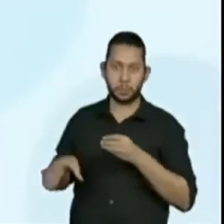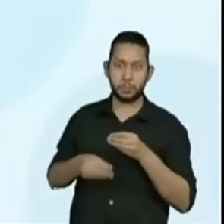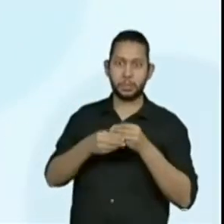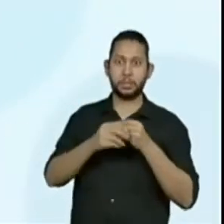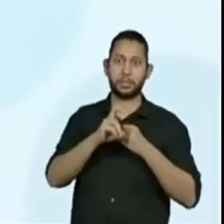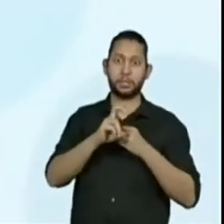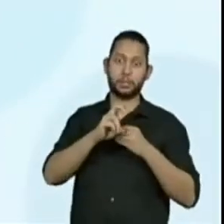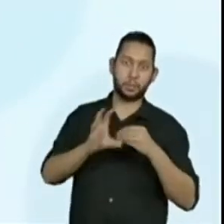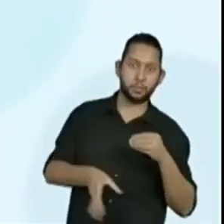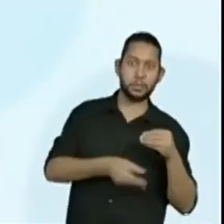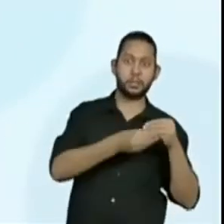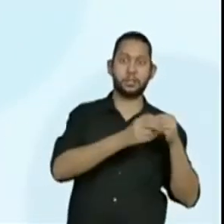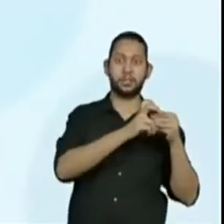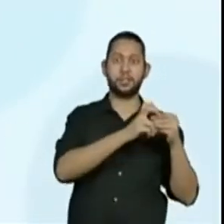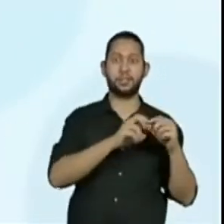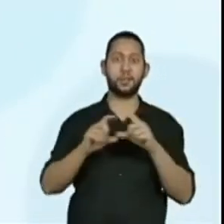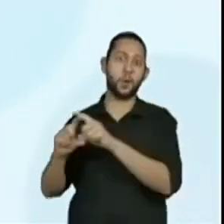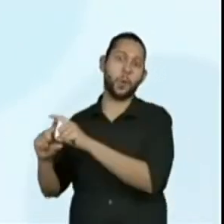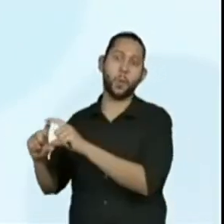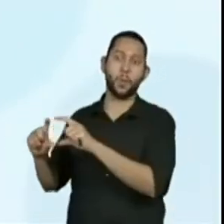Vou colocar aqui no cantinho para vocês.